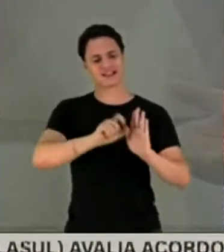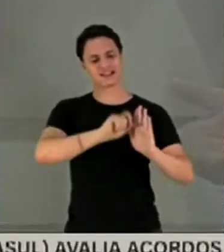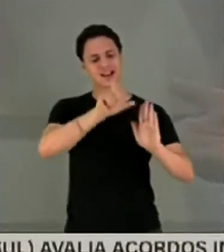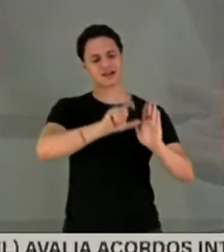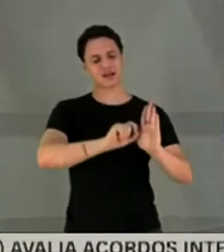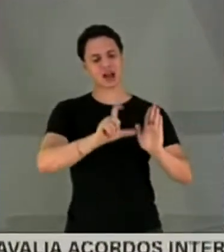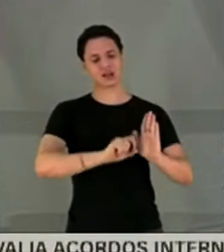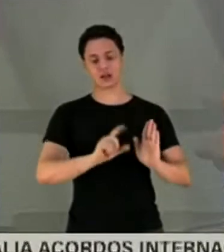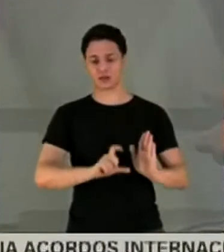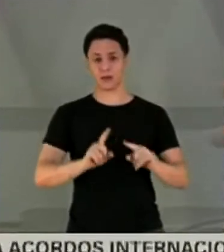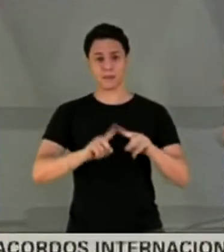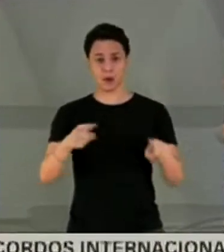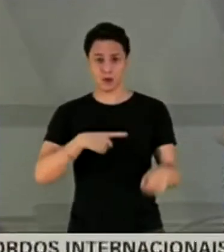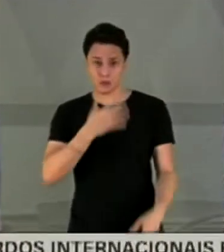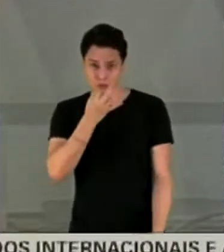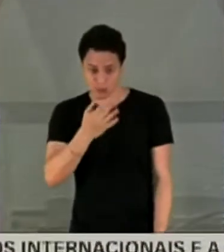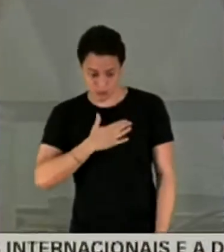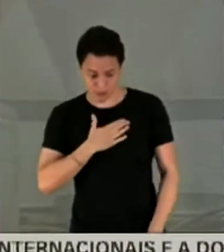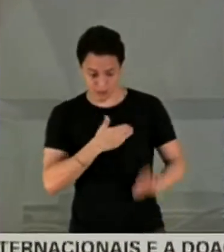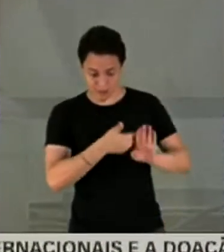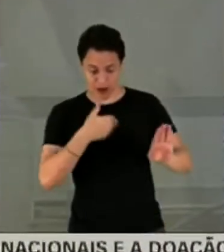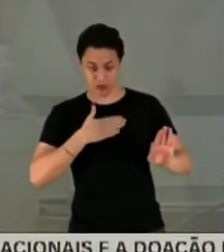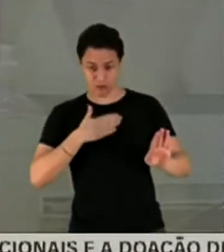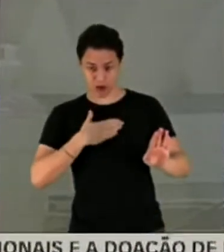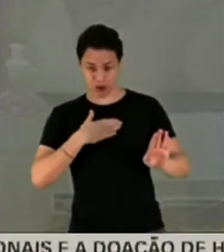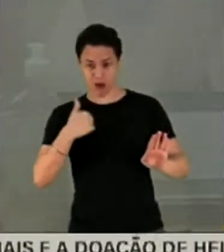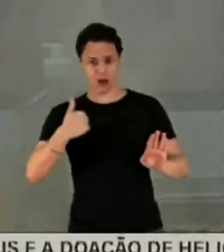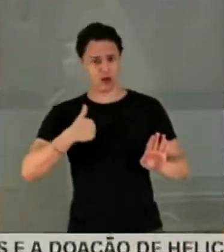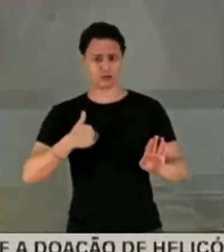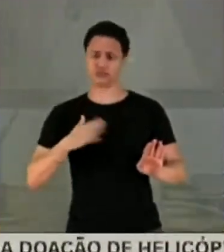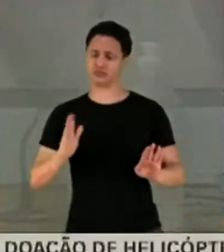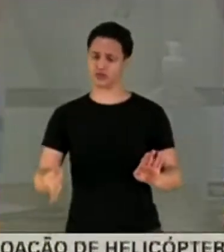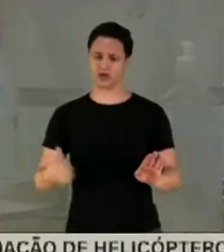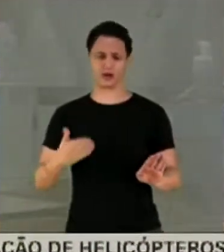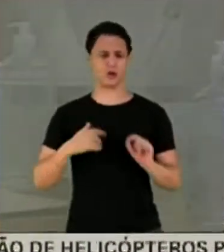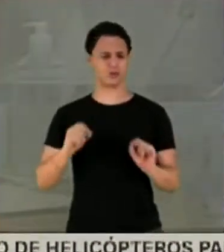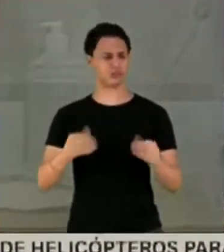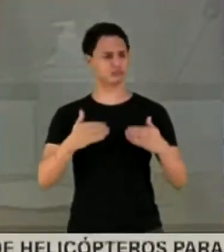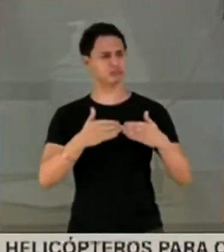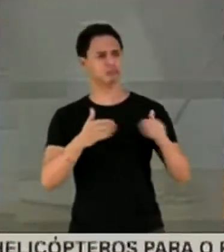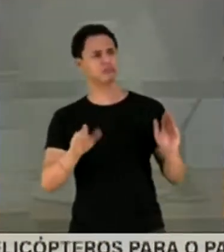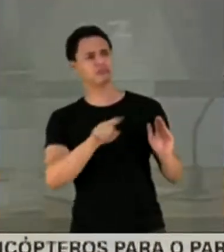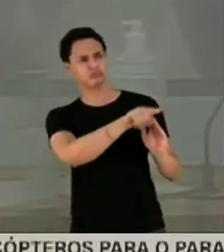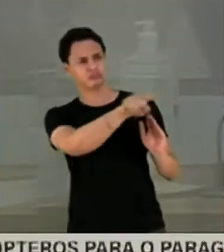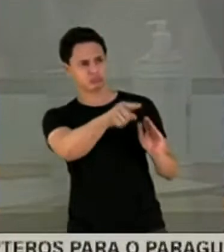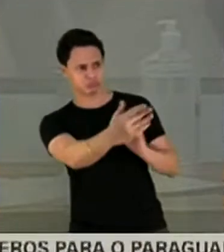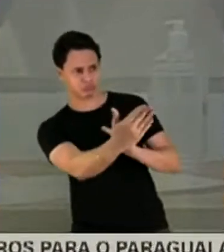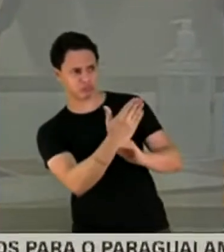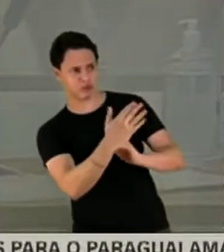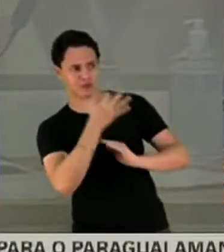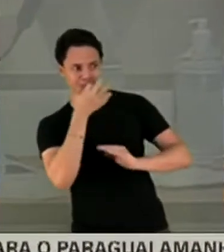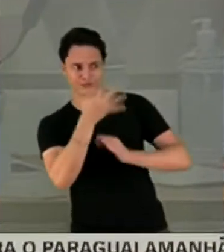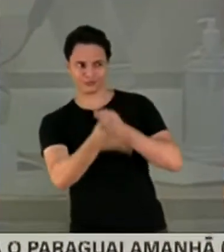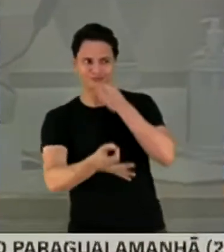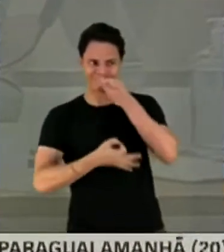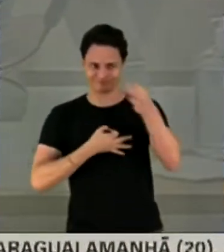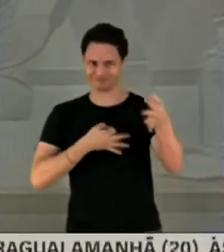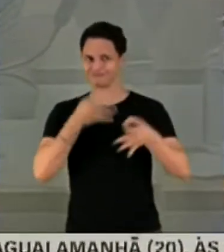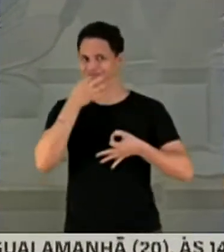parte, ô Presidente Tomar, da minha parte eu estou completamente aberto à colaboração e à